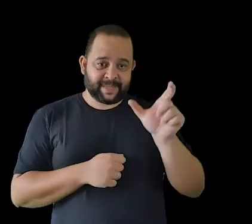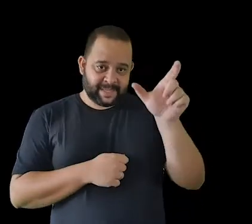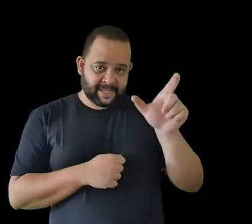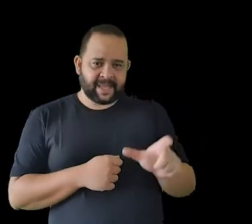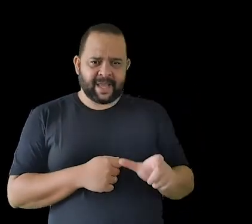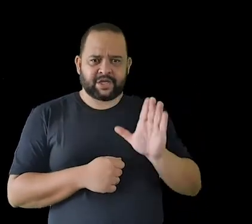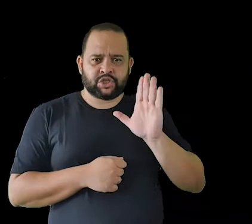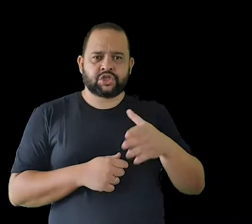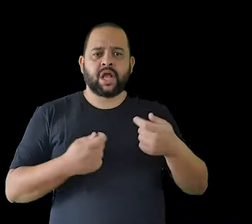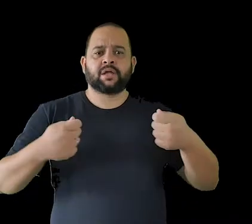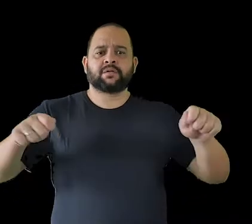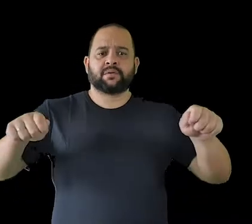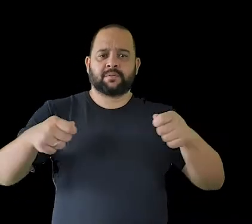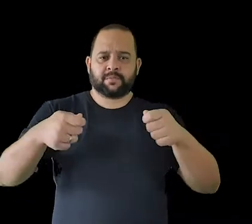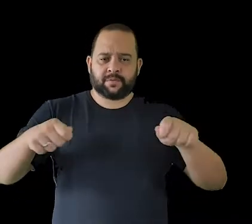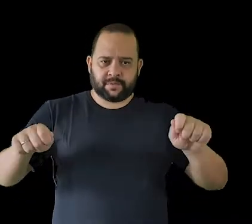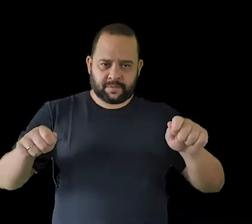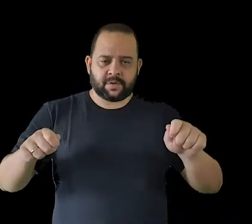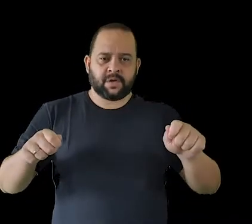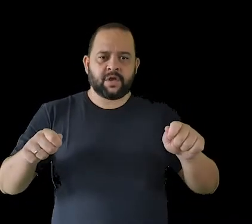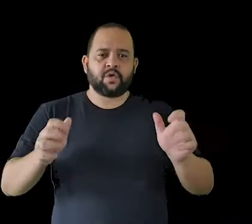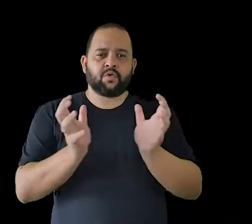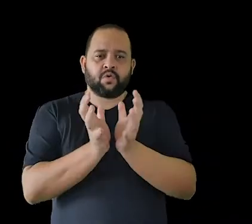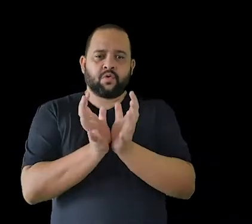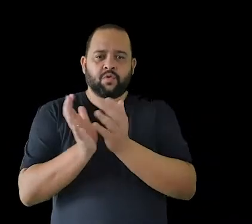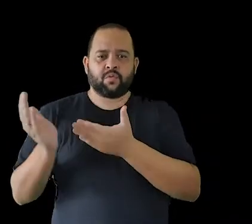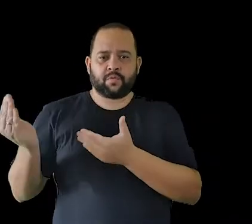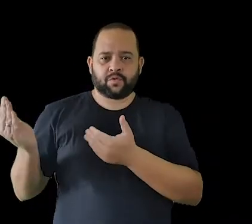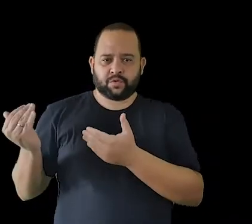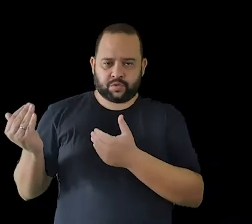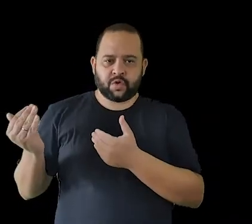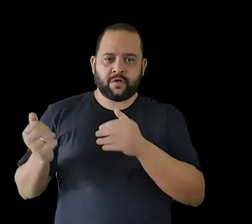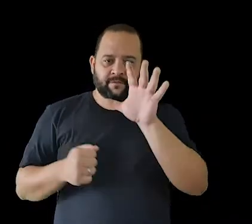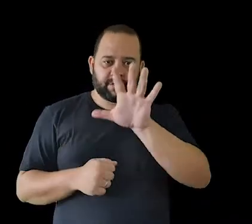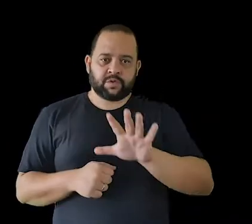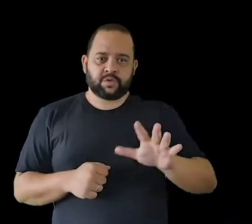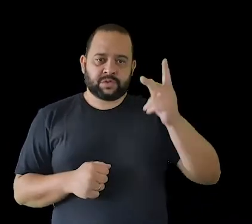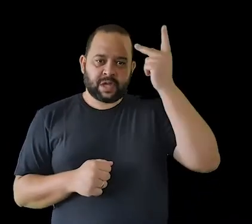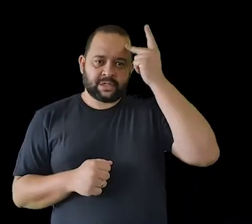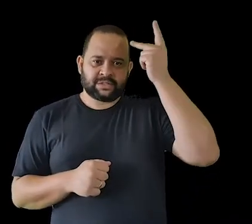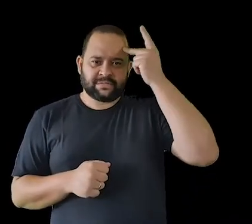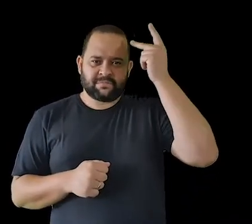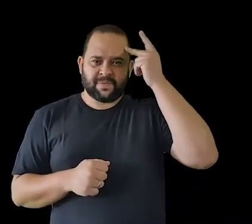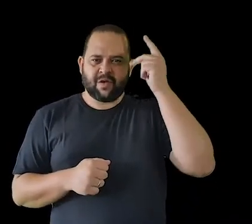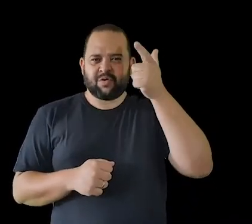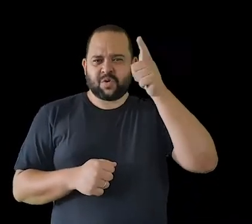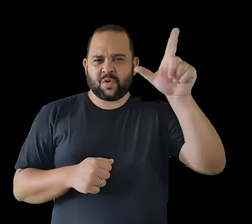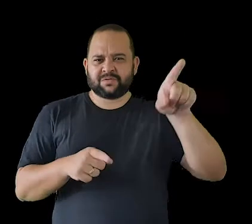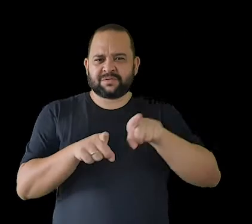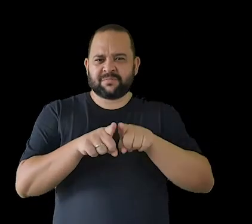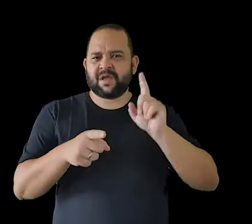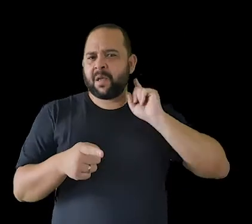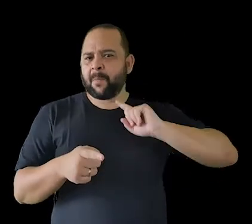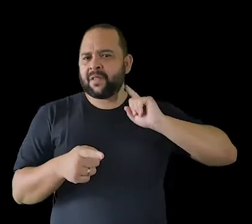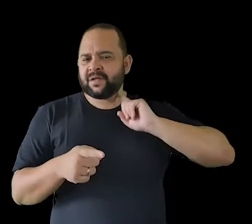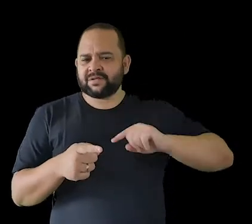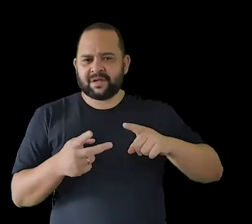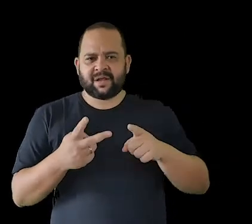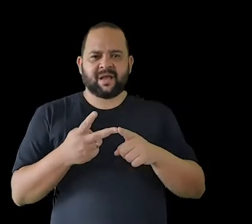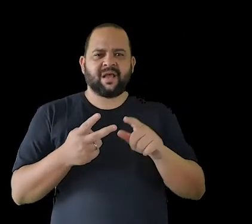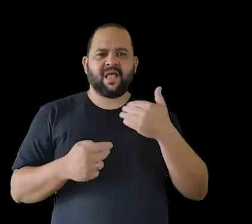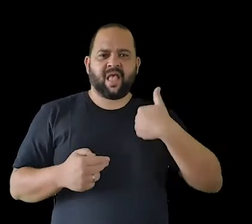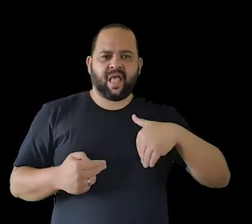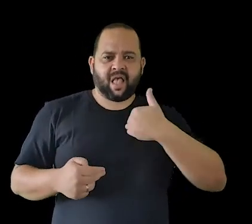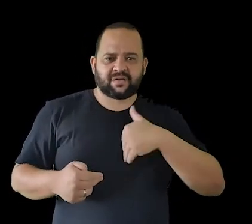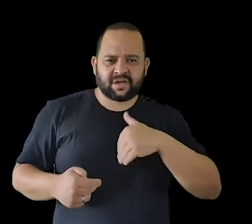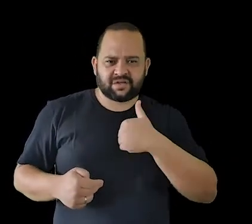Ela já regeu a Orquestra Jovem do Estado de São Paulo, a Orquestra do Teatro de São Pedro, a Orquestra Filarmônica de Minas Gerais, já regeu a